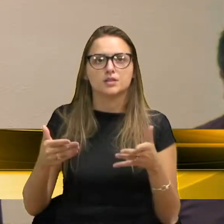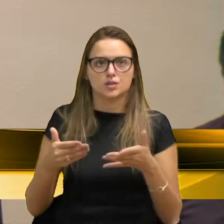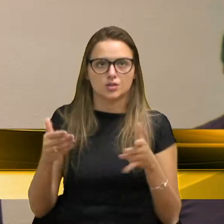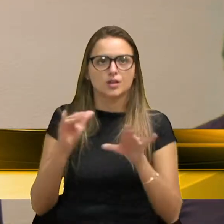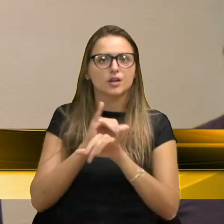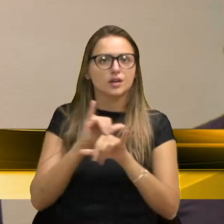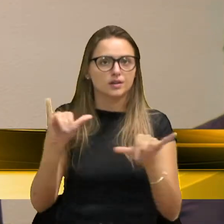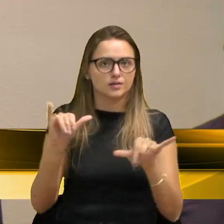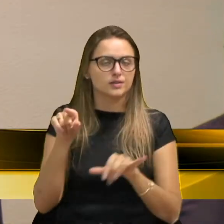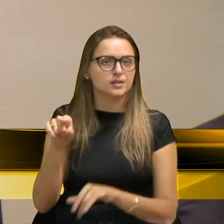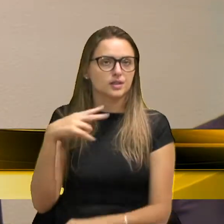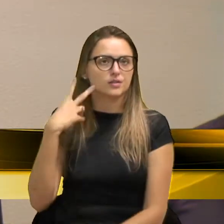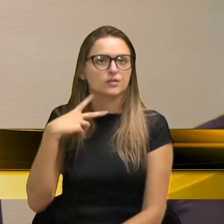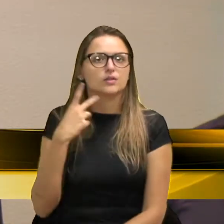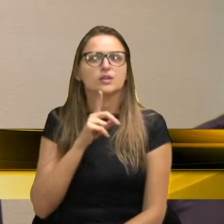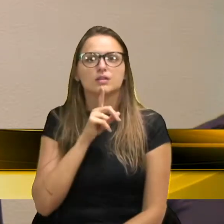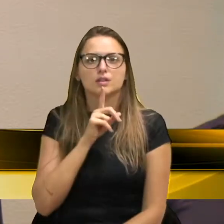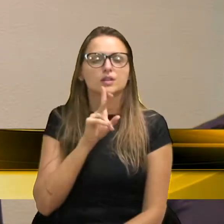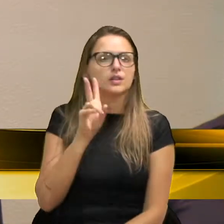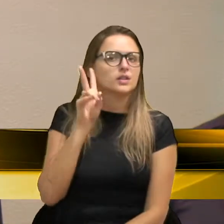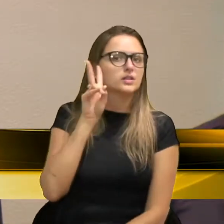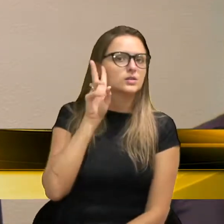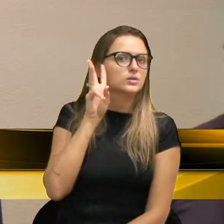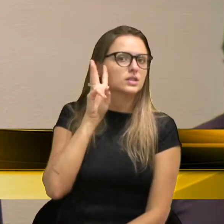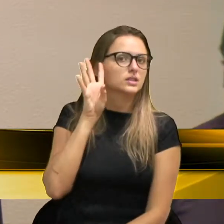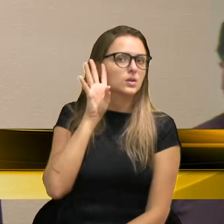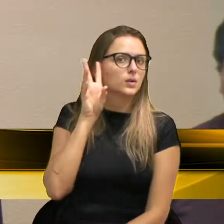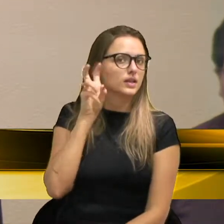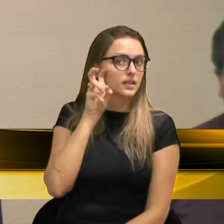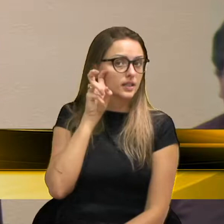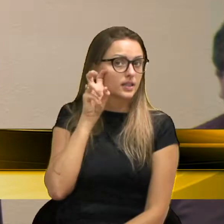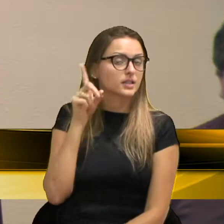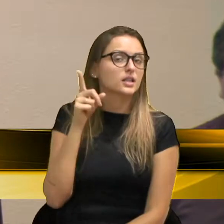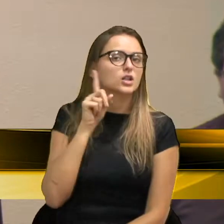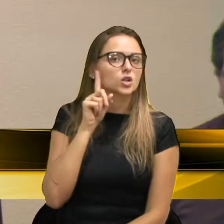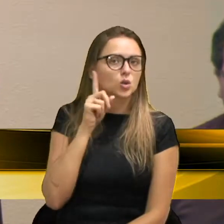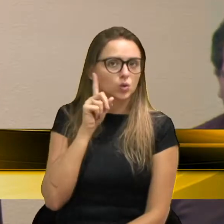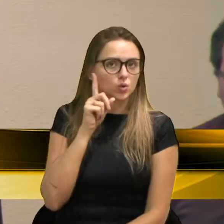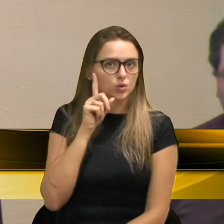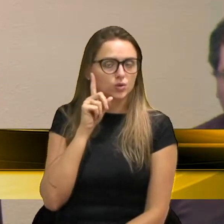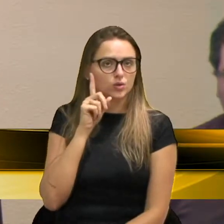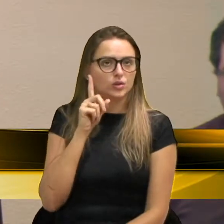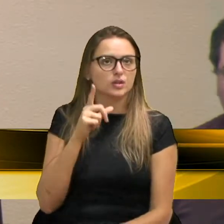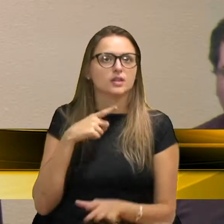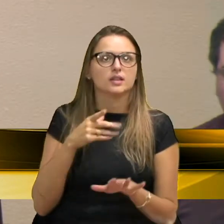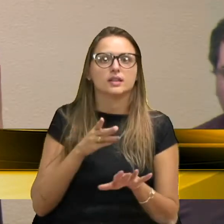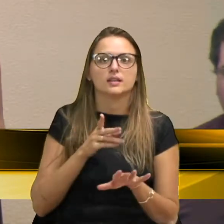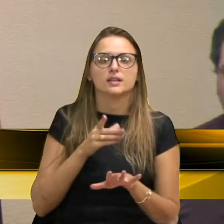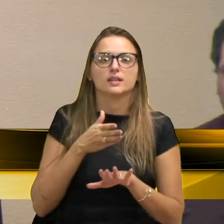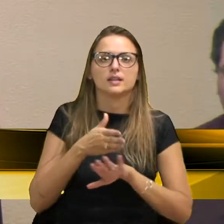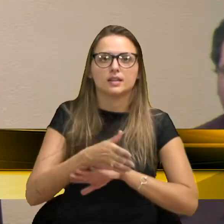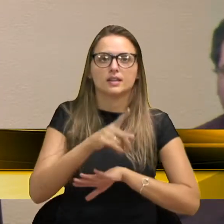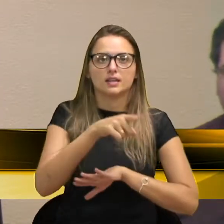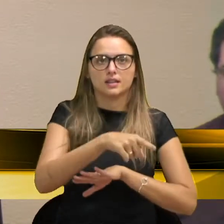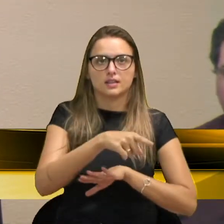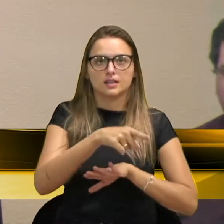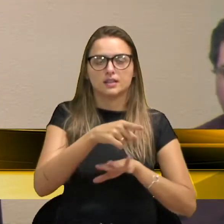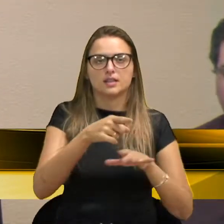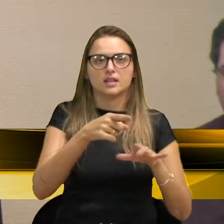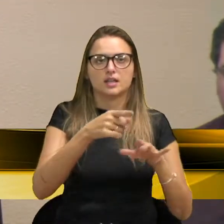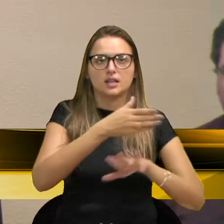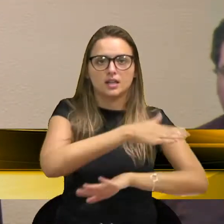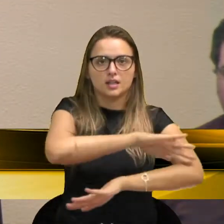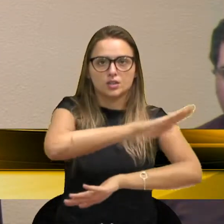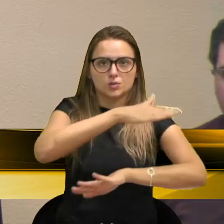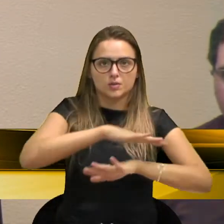vereador Alberto, de segunda a quinta, diariamente, quem se dirigir aos pavilhões, a partir das